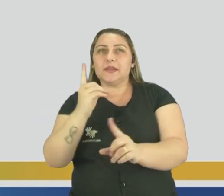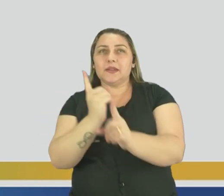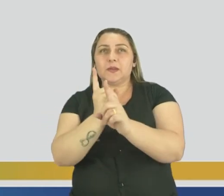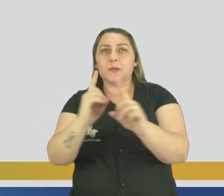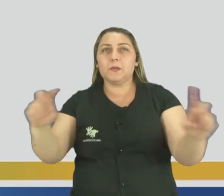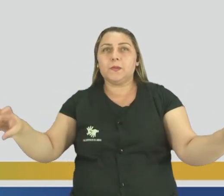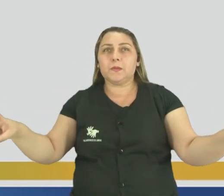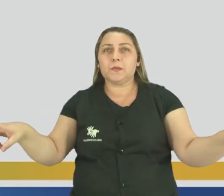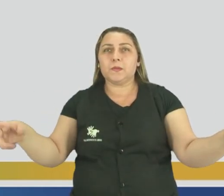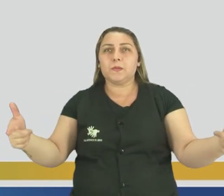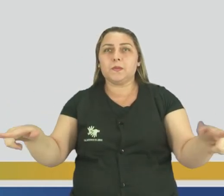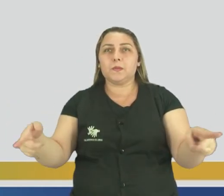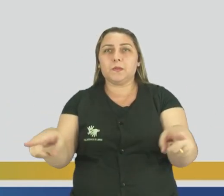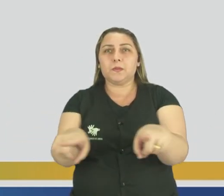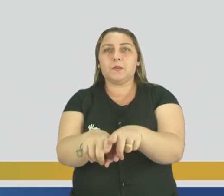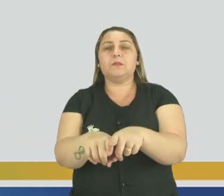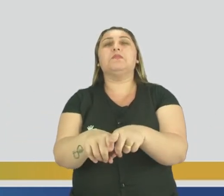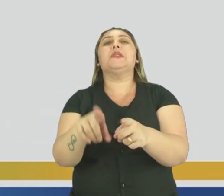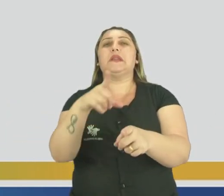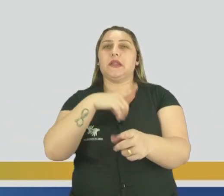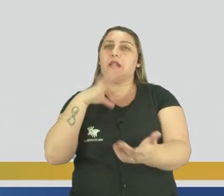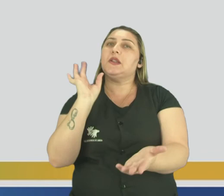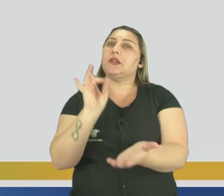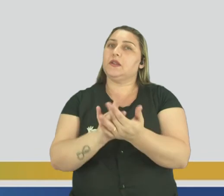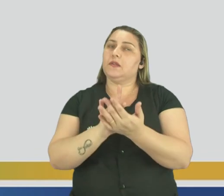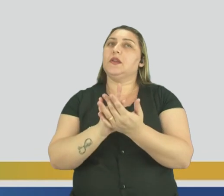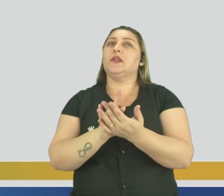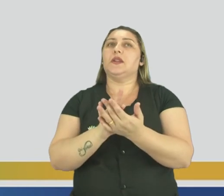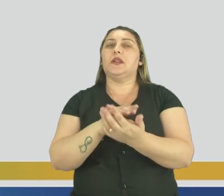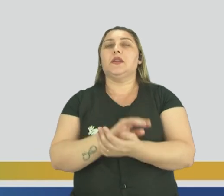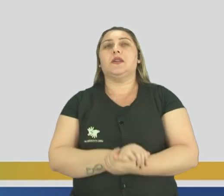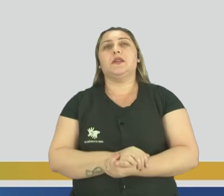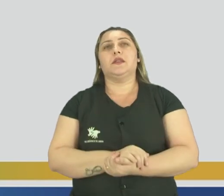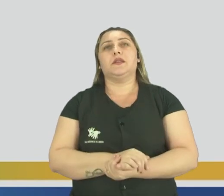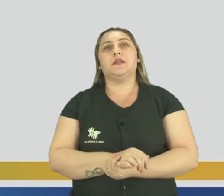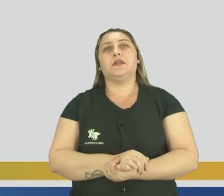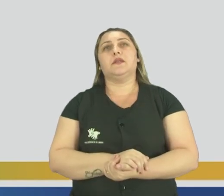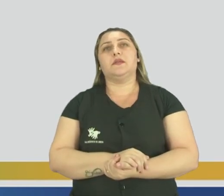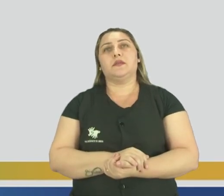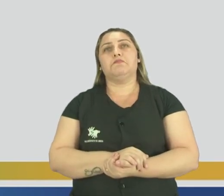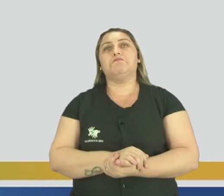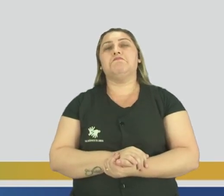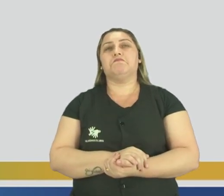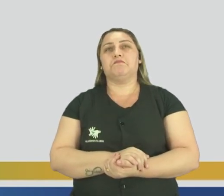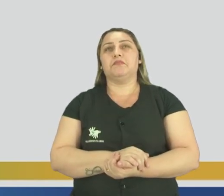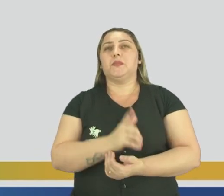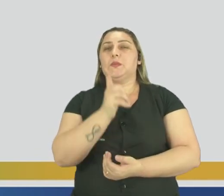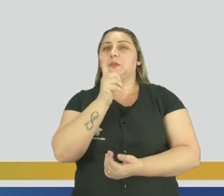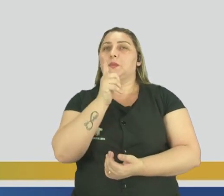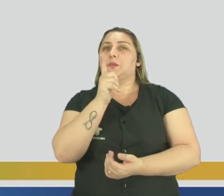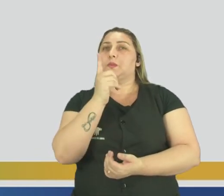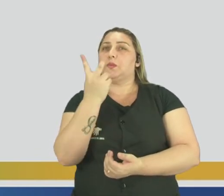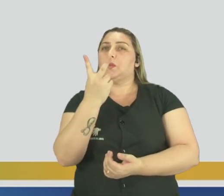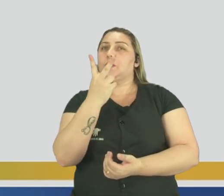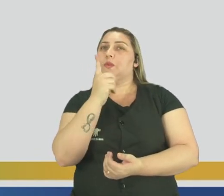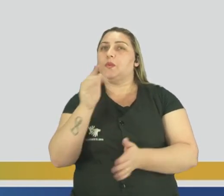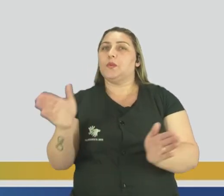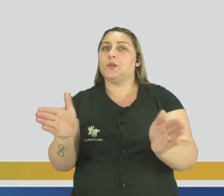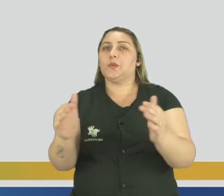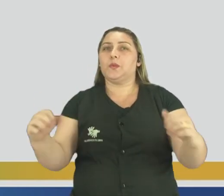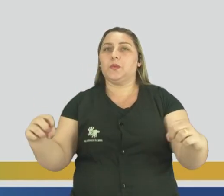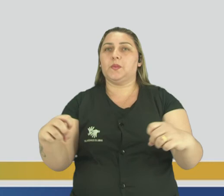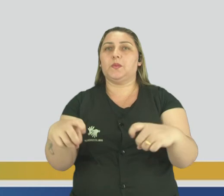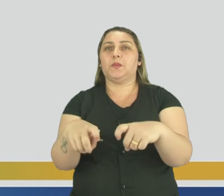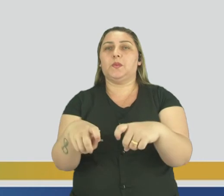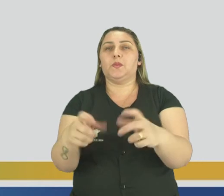É muito lindo, Isso aí existe mesmo, viu? Isso aí é real. É incrível, né? Quando o rio se junta com o outro, ok?